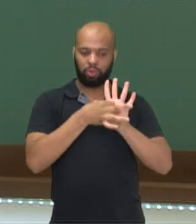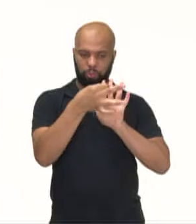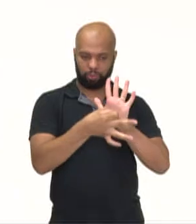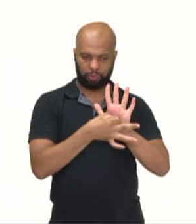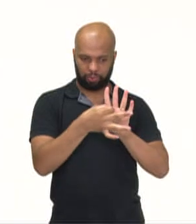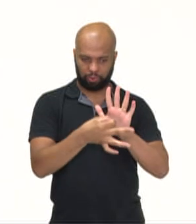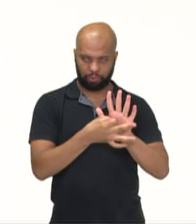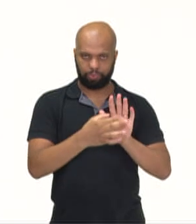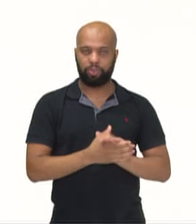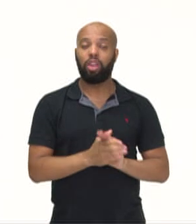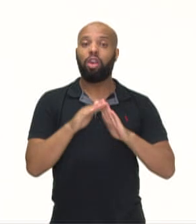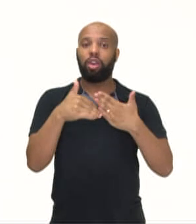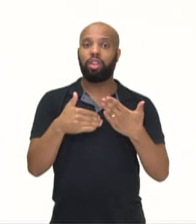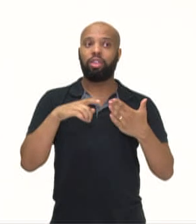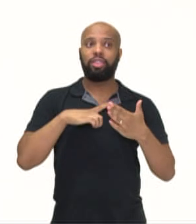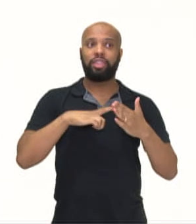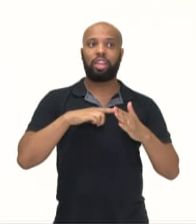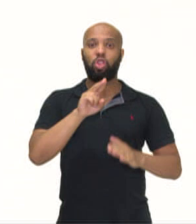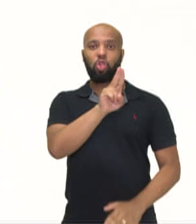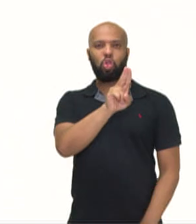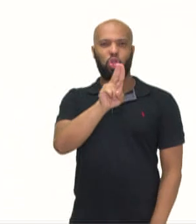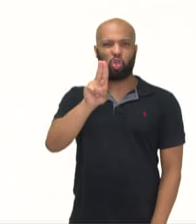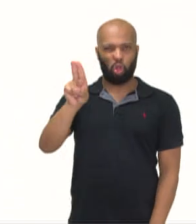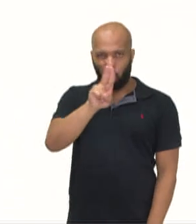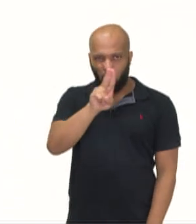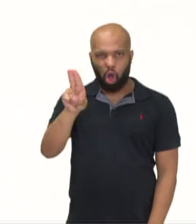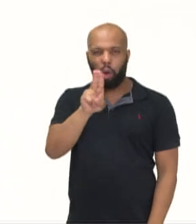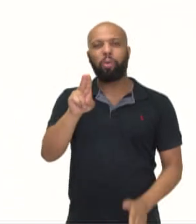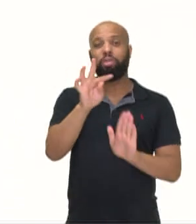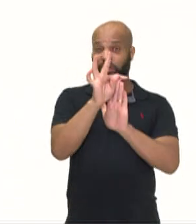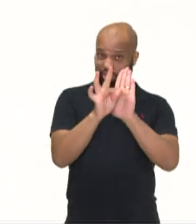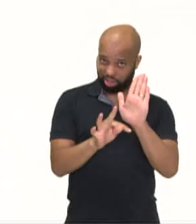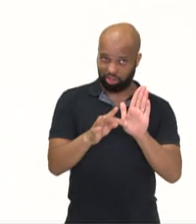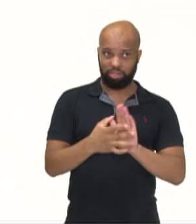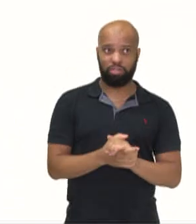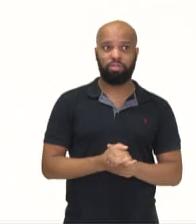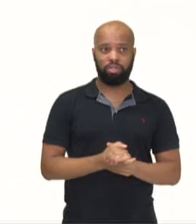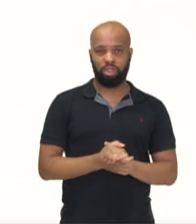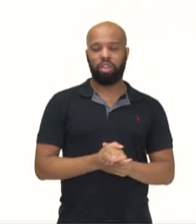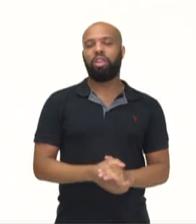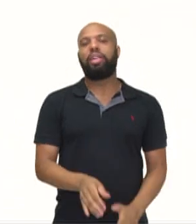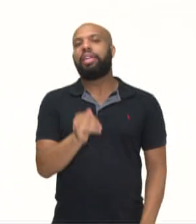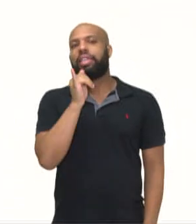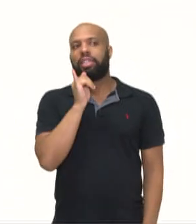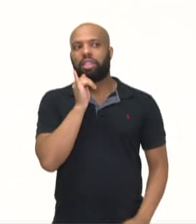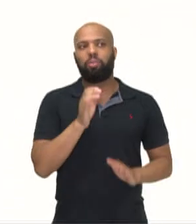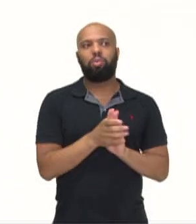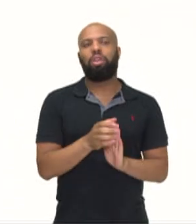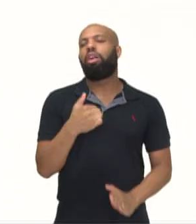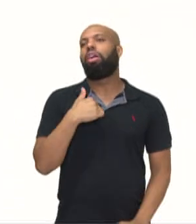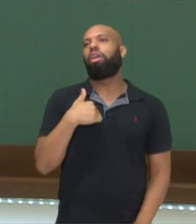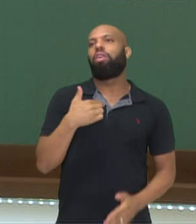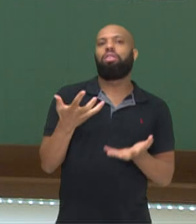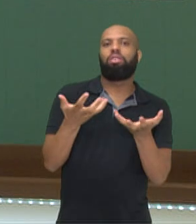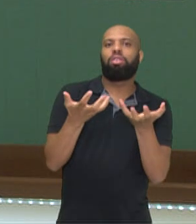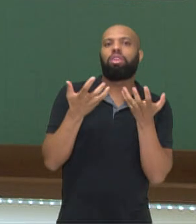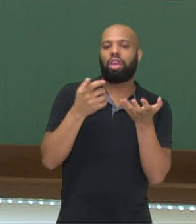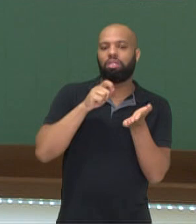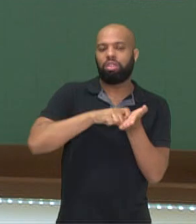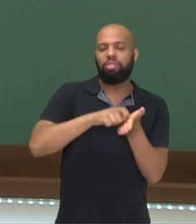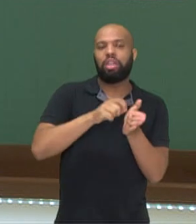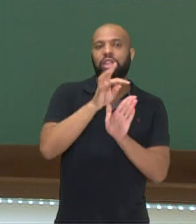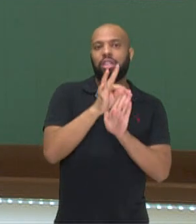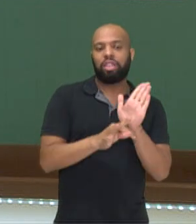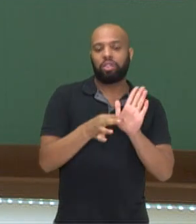O título, o nome que o autor dá a seu texto. Se vocês forem, eu quero elaborar um